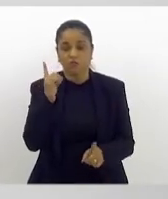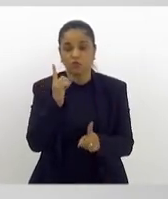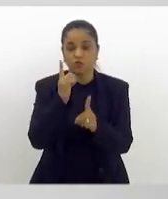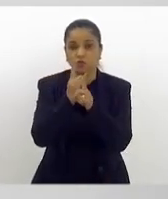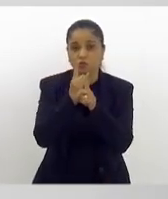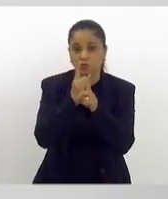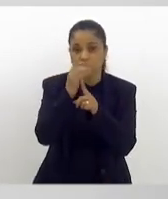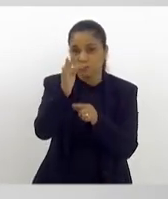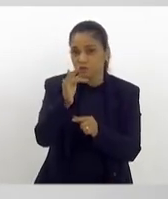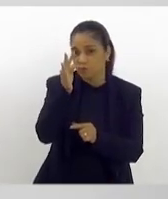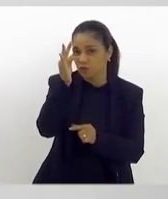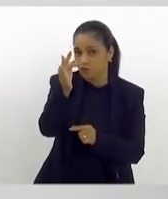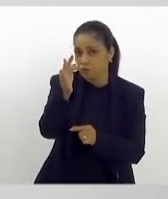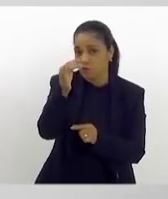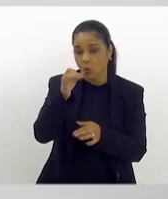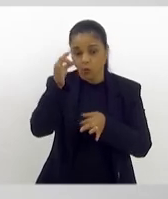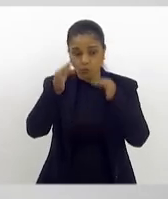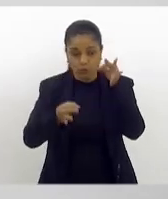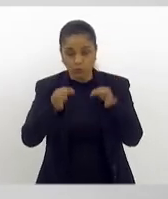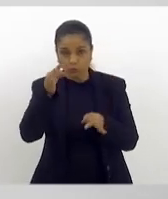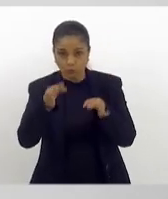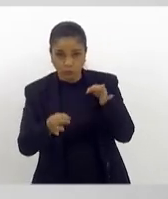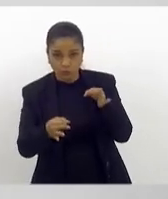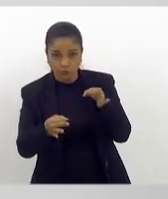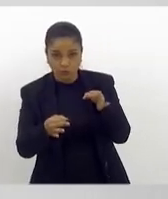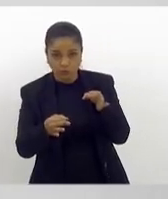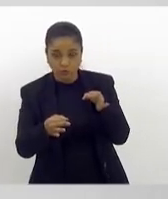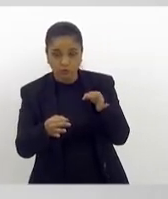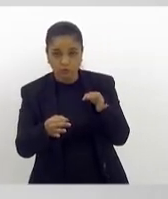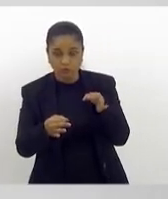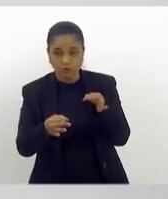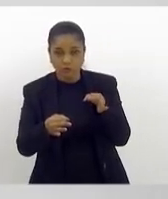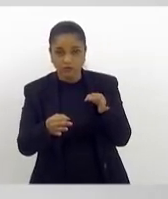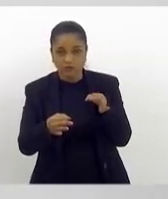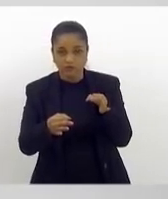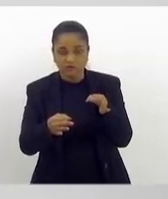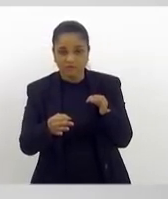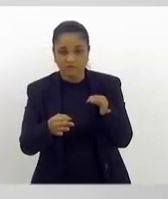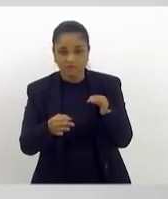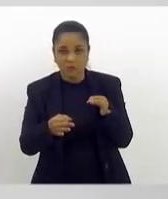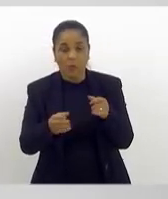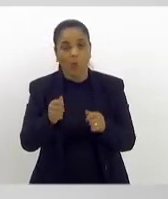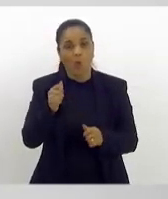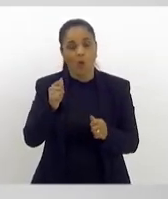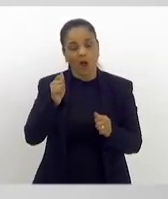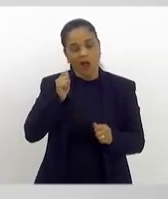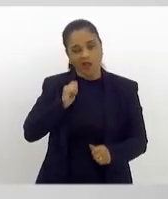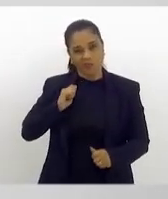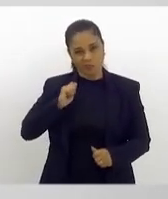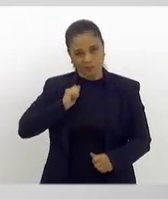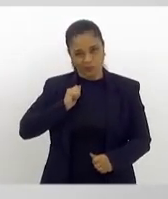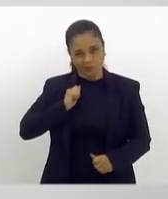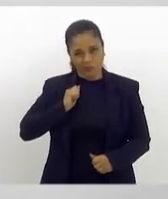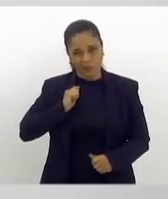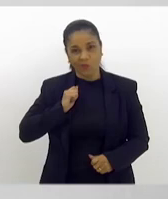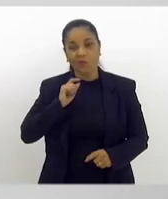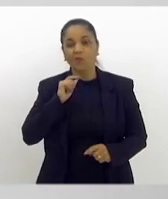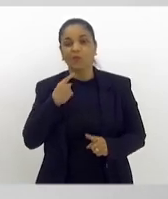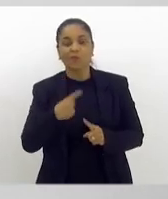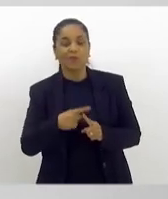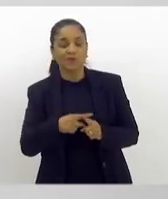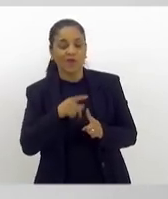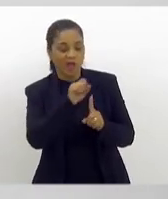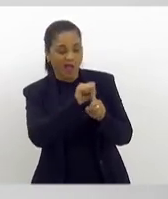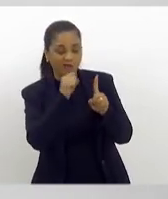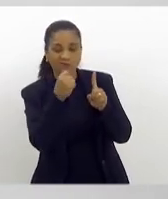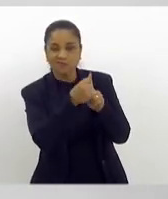o próximo grande jurista, o próximo grande ator, porque a sociedade não está